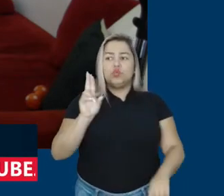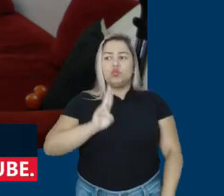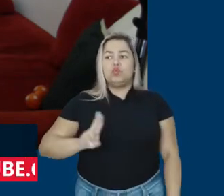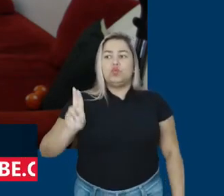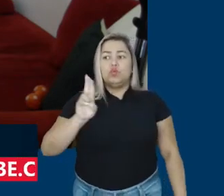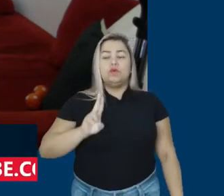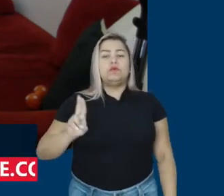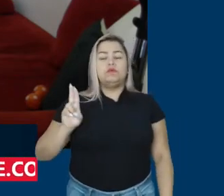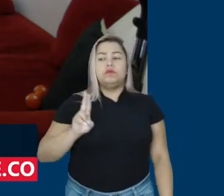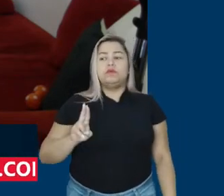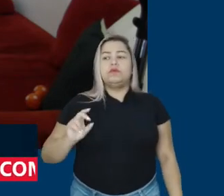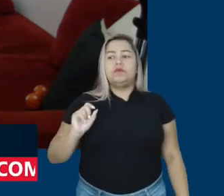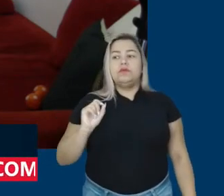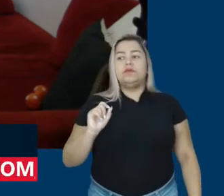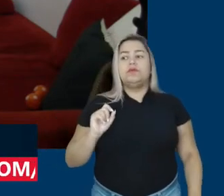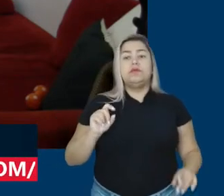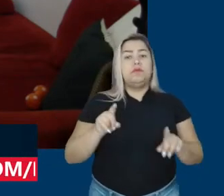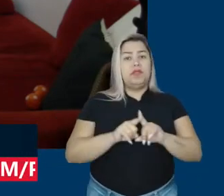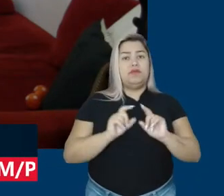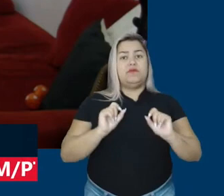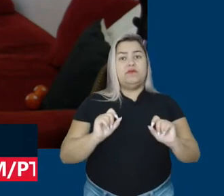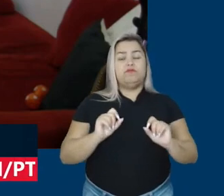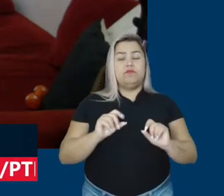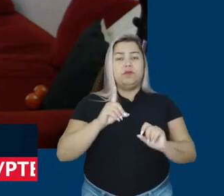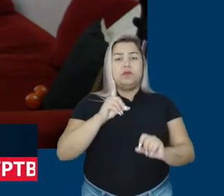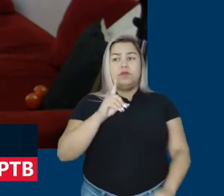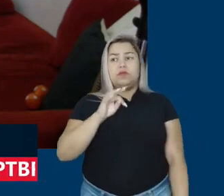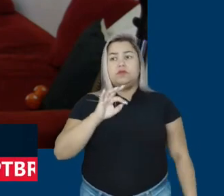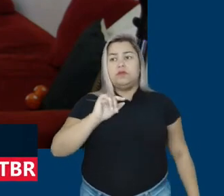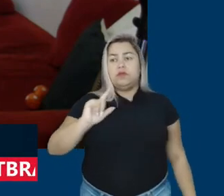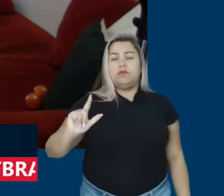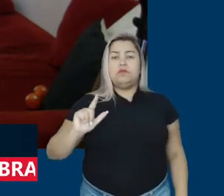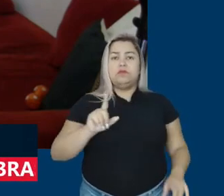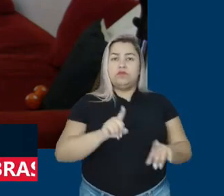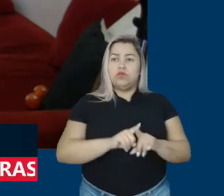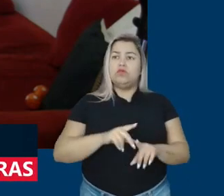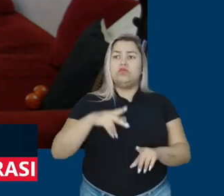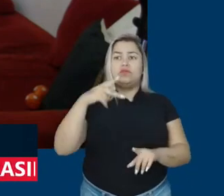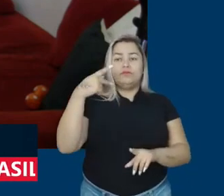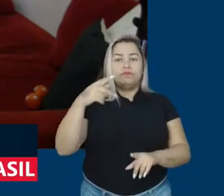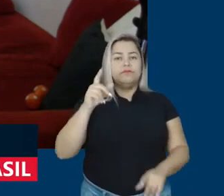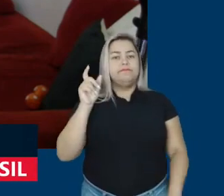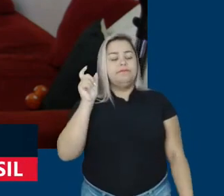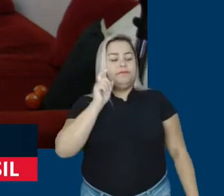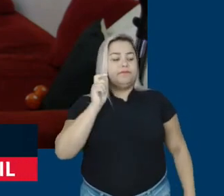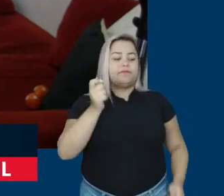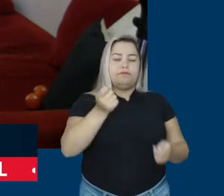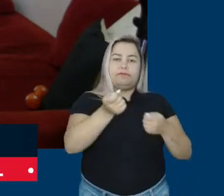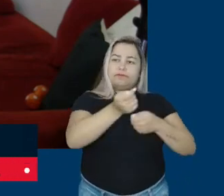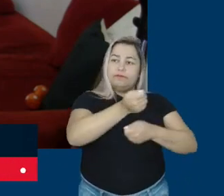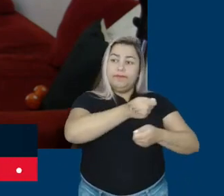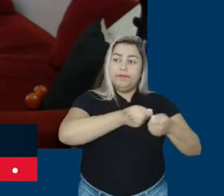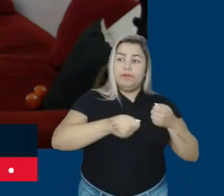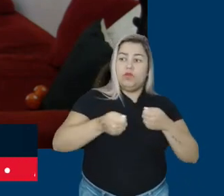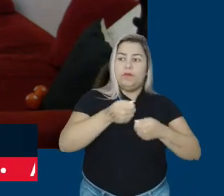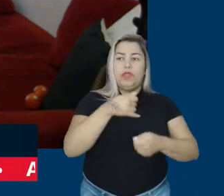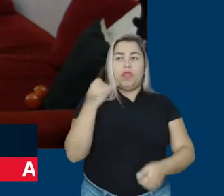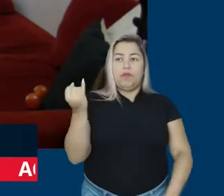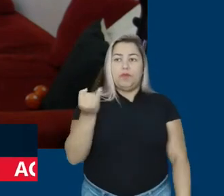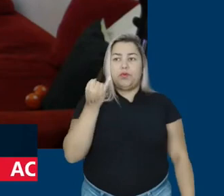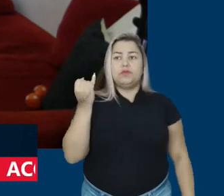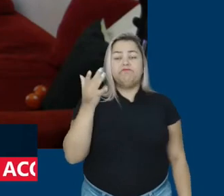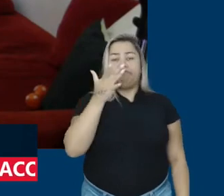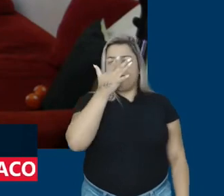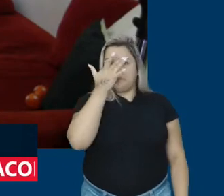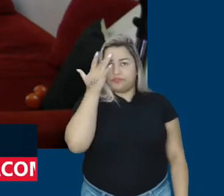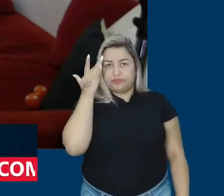dessas plataformas digitais para privilegiar os seus interesses econômicos. Isso é muito importante que as